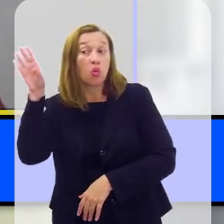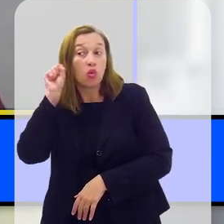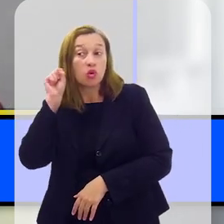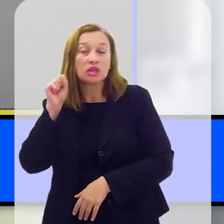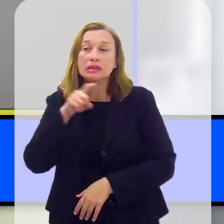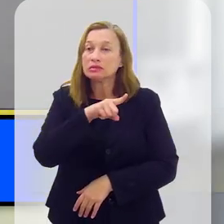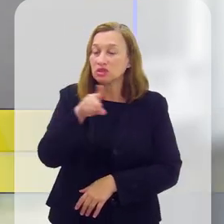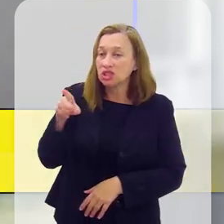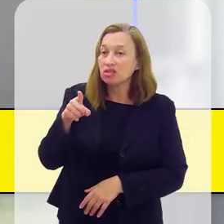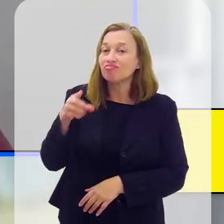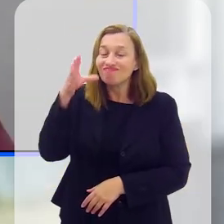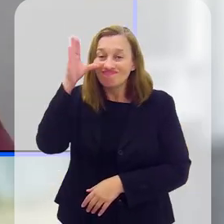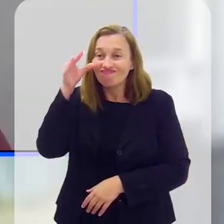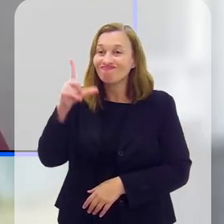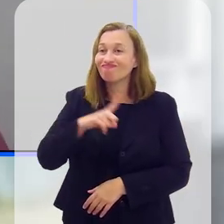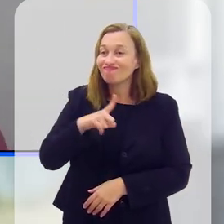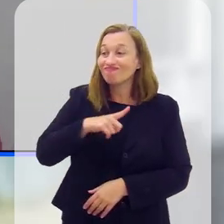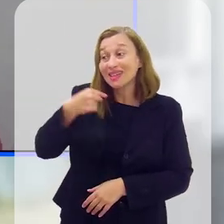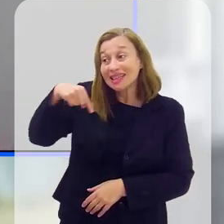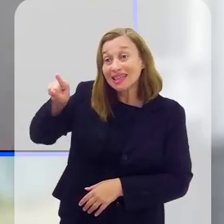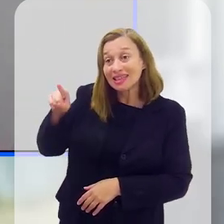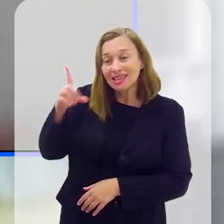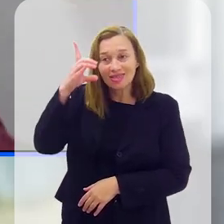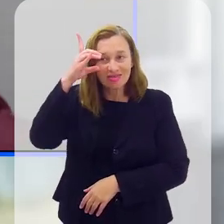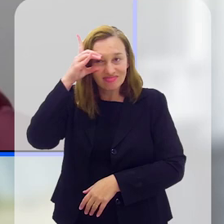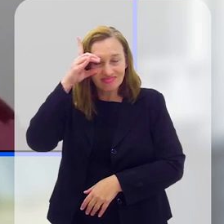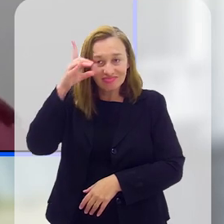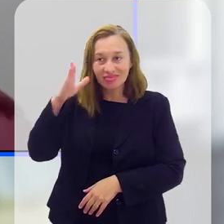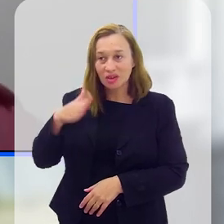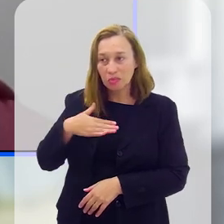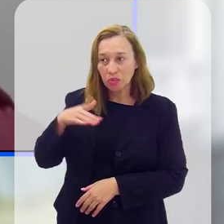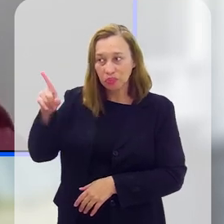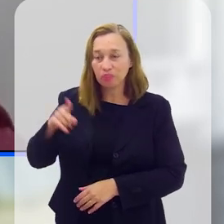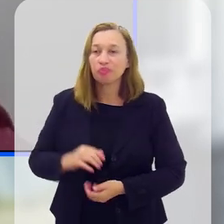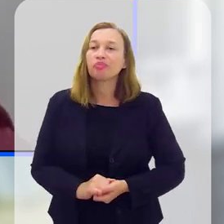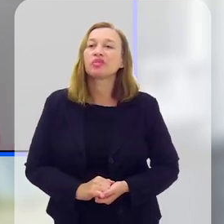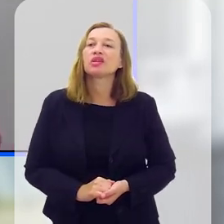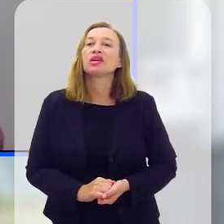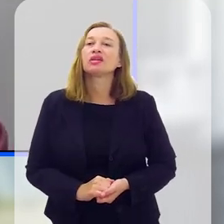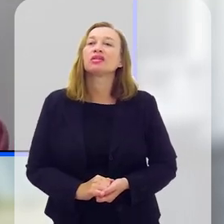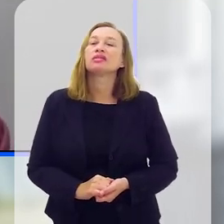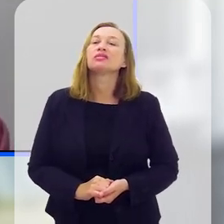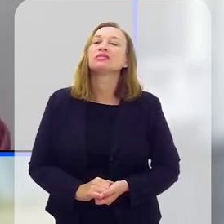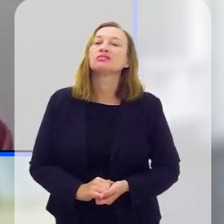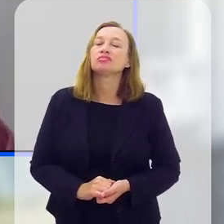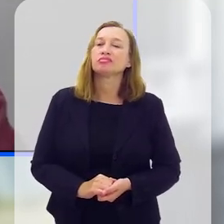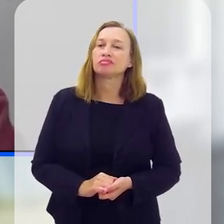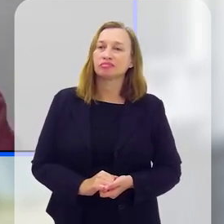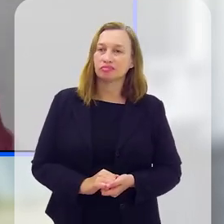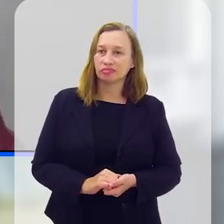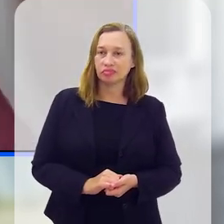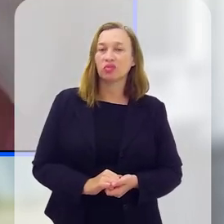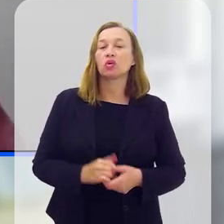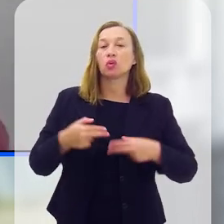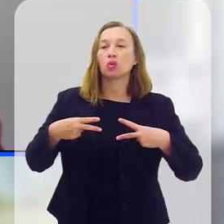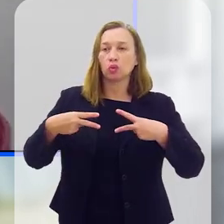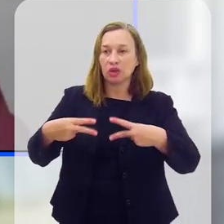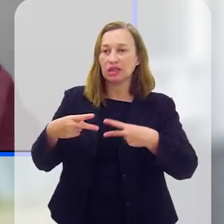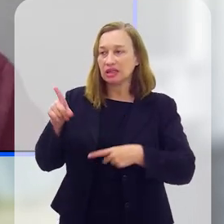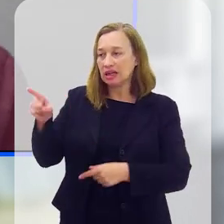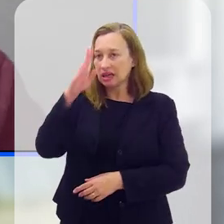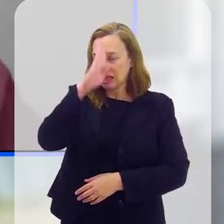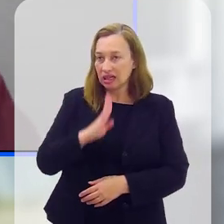escuta, então, se vocês tiverem interesse, só ir lá, arroba carlosaragãoneto, na bio, está lá